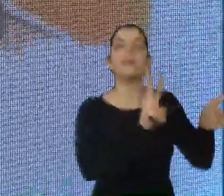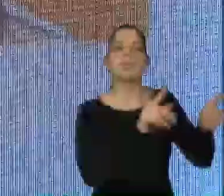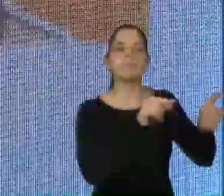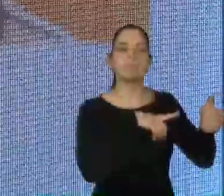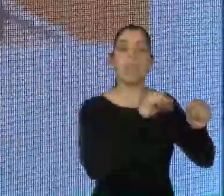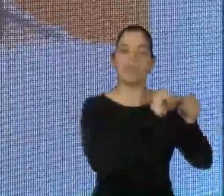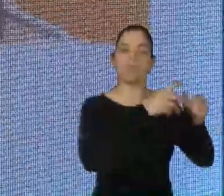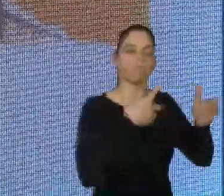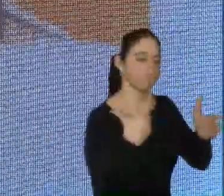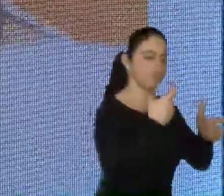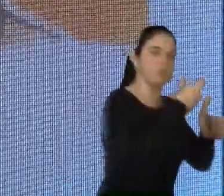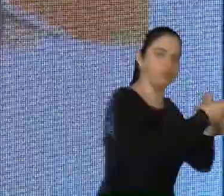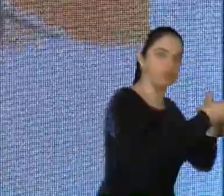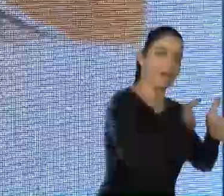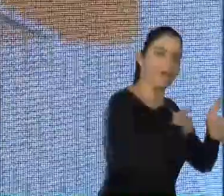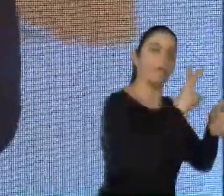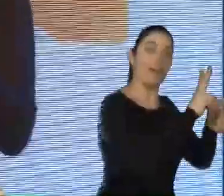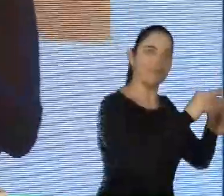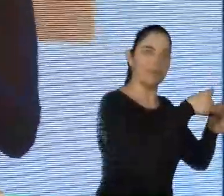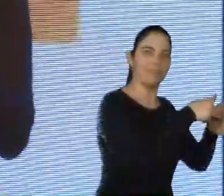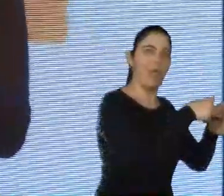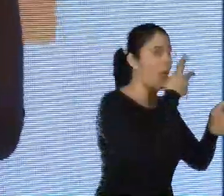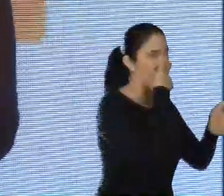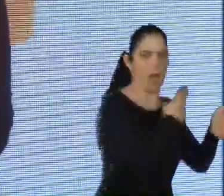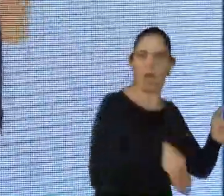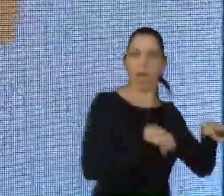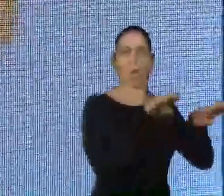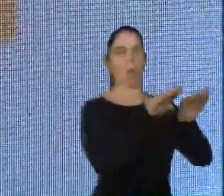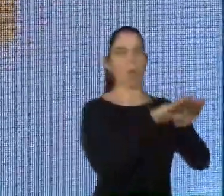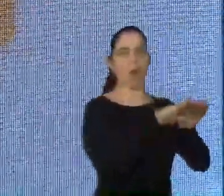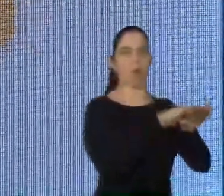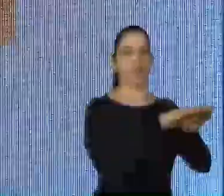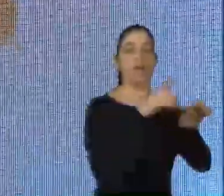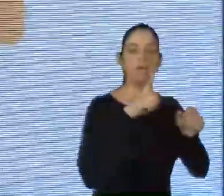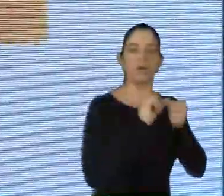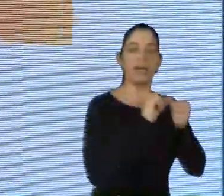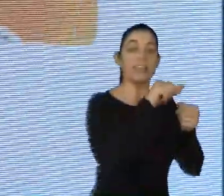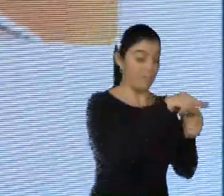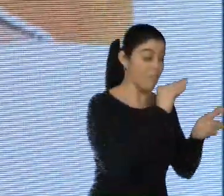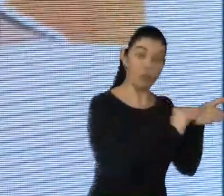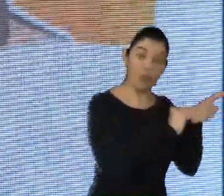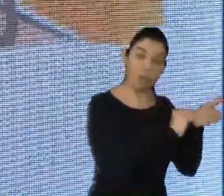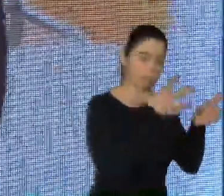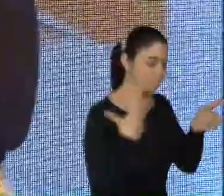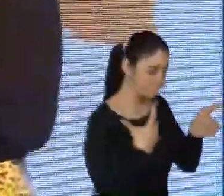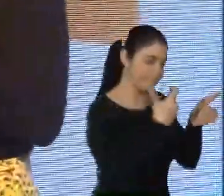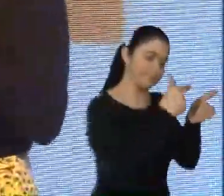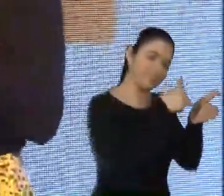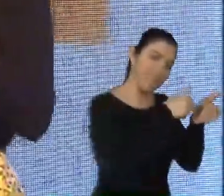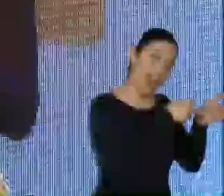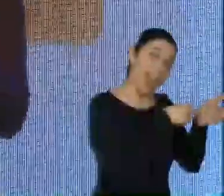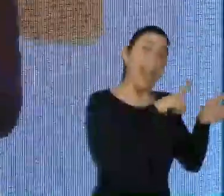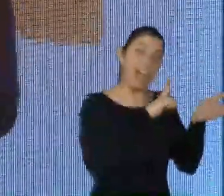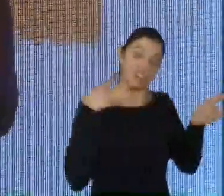consegue ter uma condição, uma qualidade de vida melhor em relação àquela expressão daquele gene. Para um